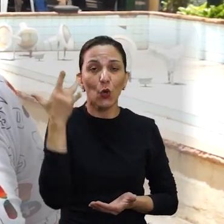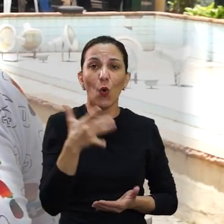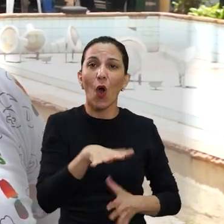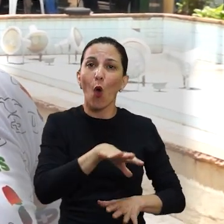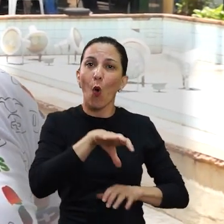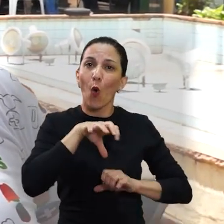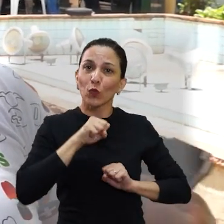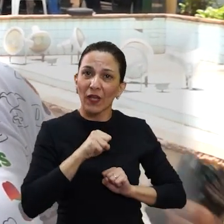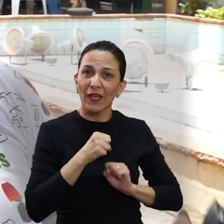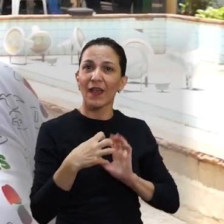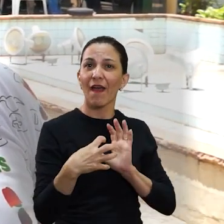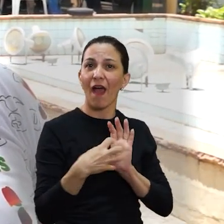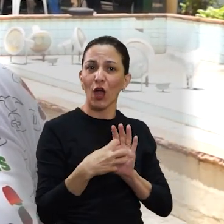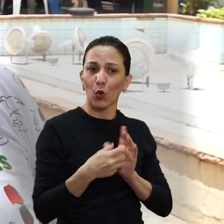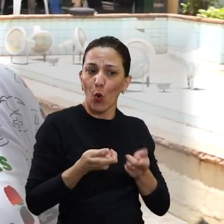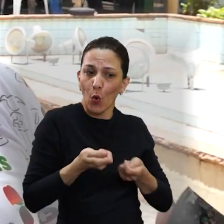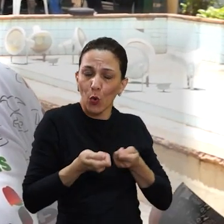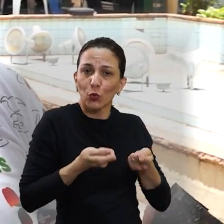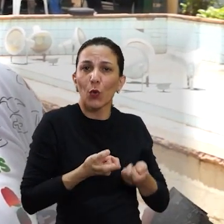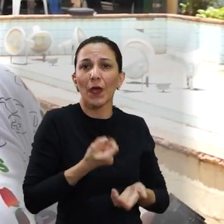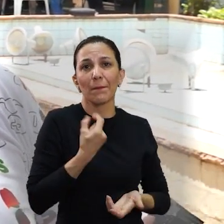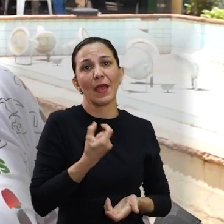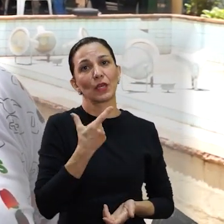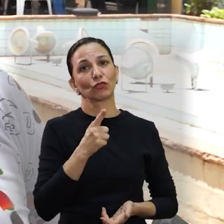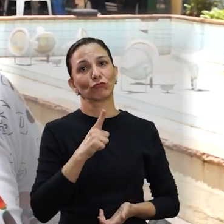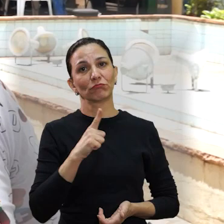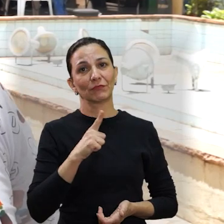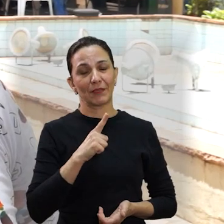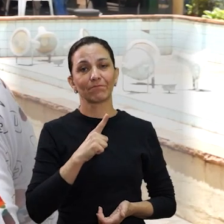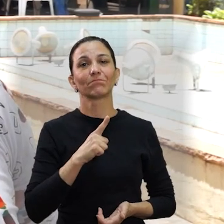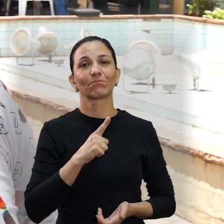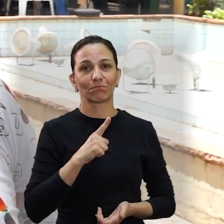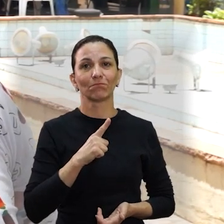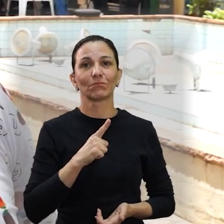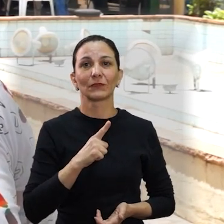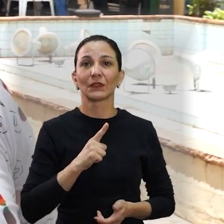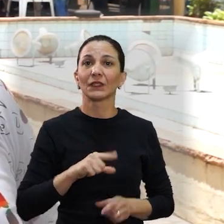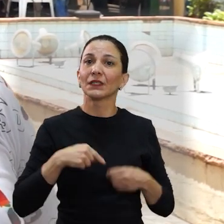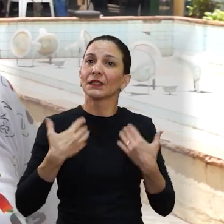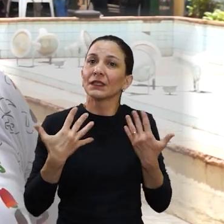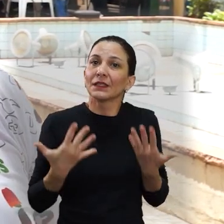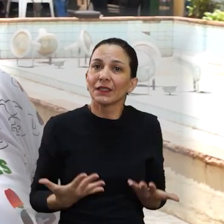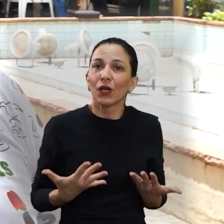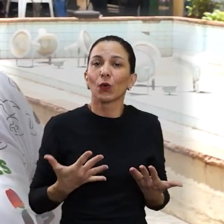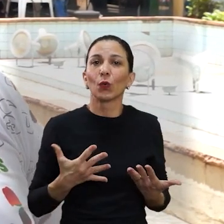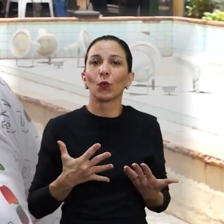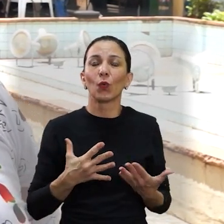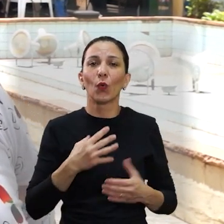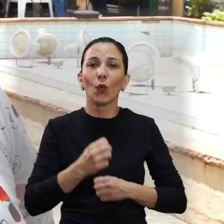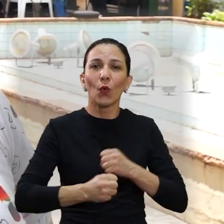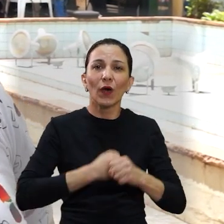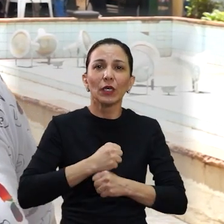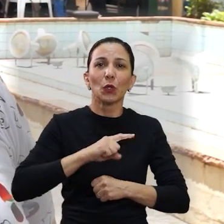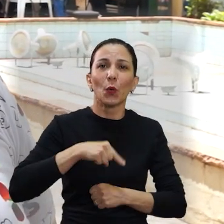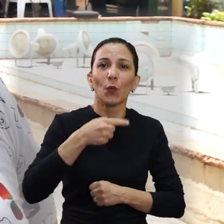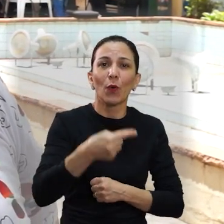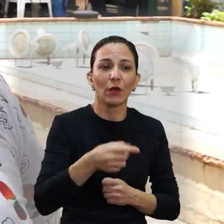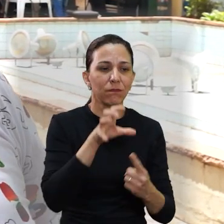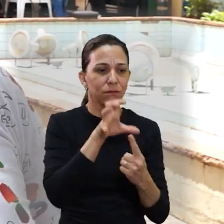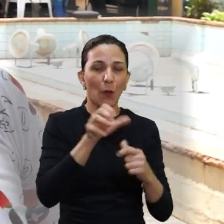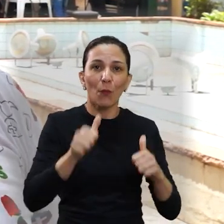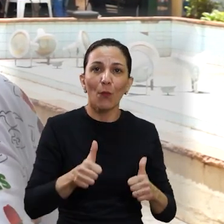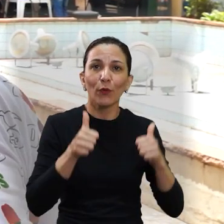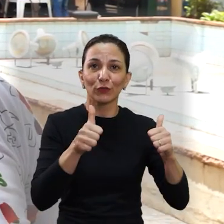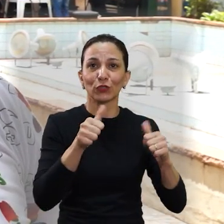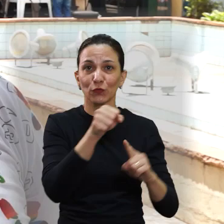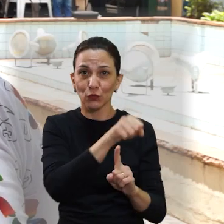tomam, tudo de forma controlada, para que elas não tenham um contágio do vírus HIV. Então isso, nos próximos anos, vai dar um impacto